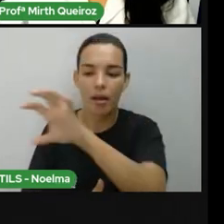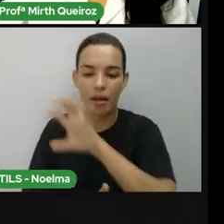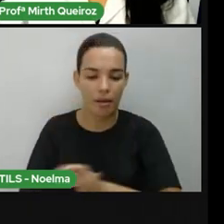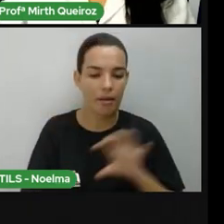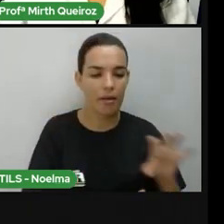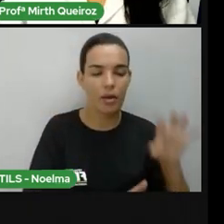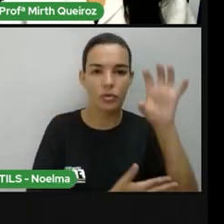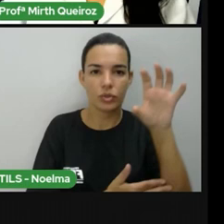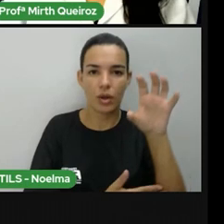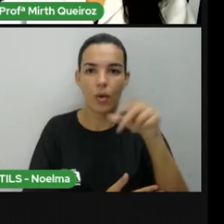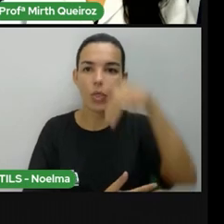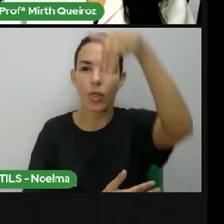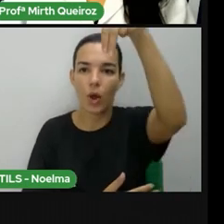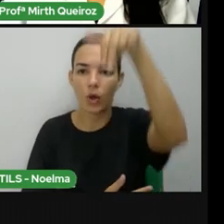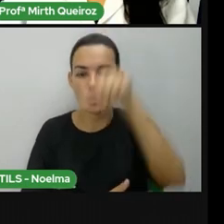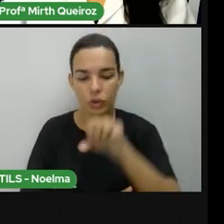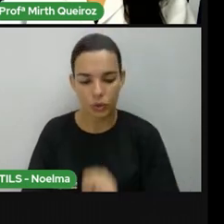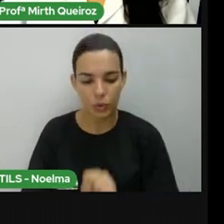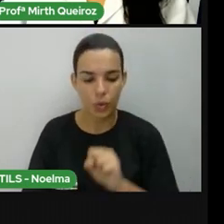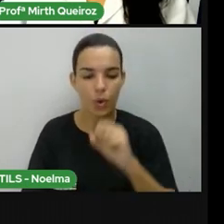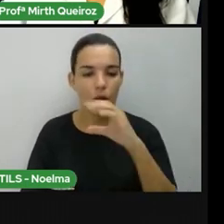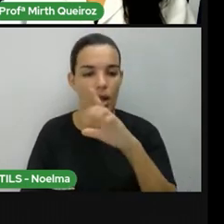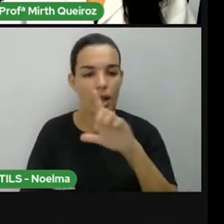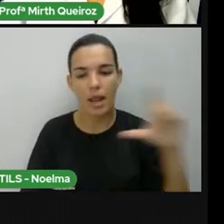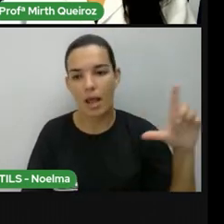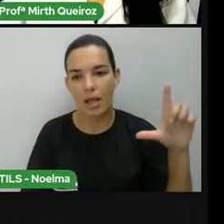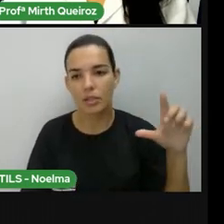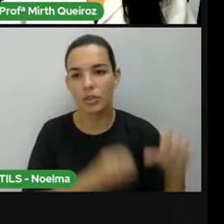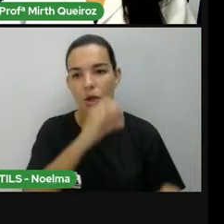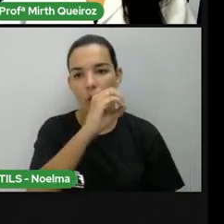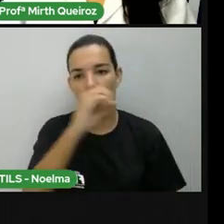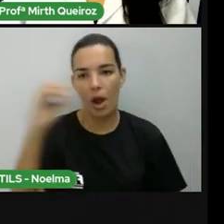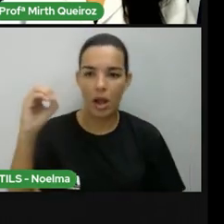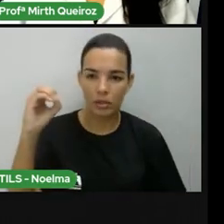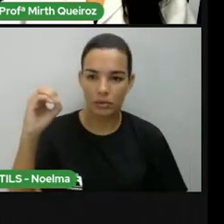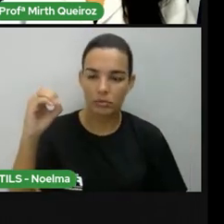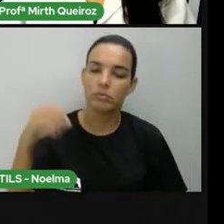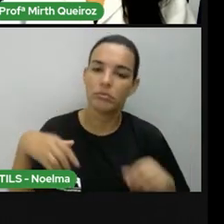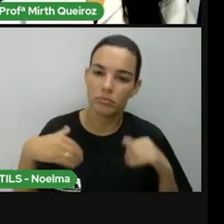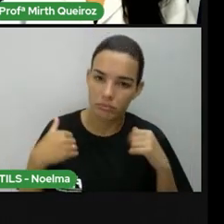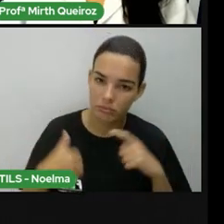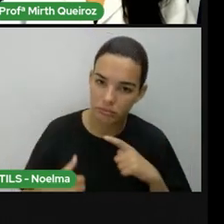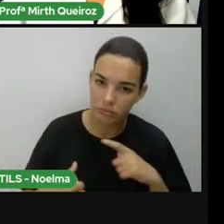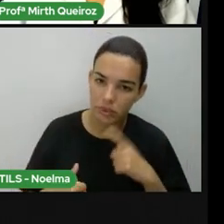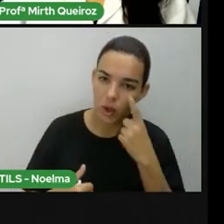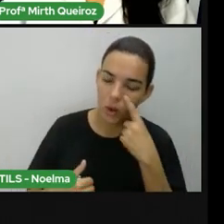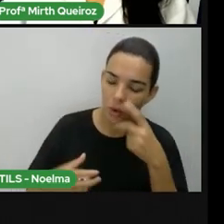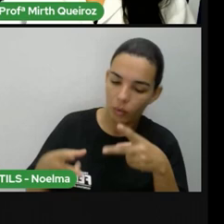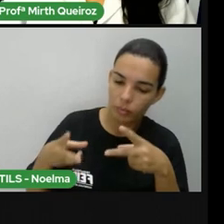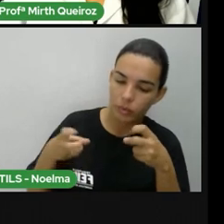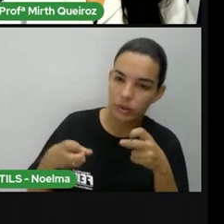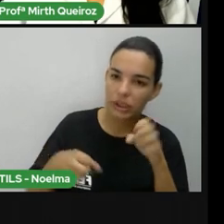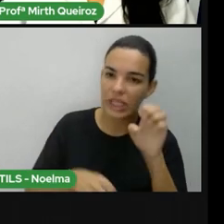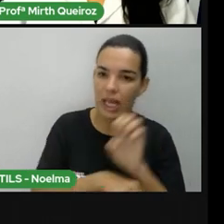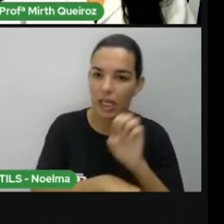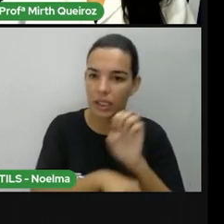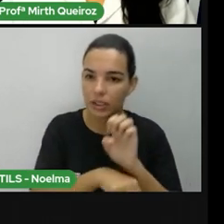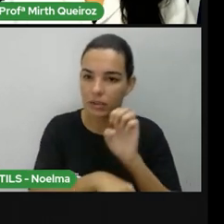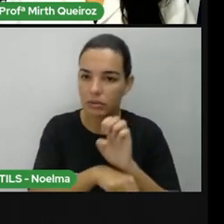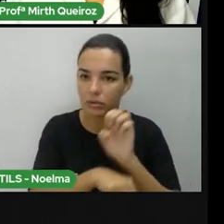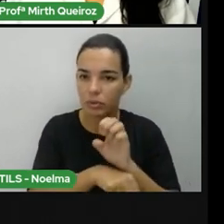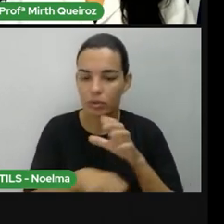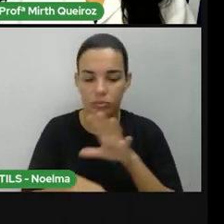Centro-Oeste, região Sudeste e região Sul. Onde nós podemos observar quais os países que formam